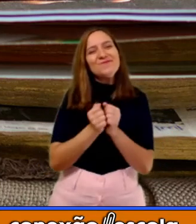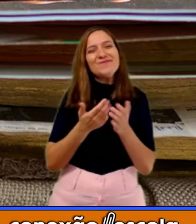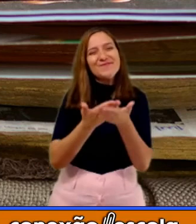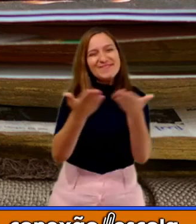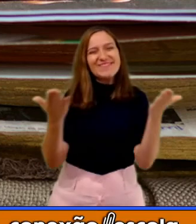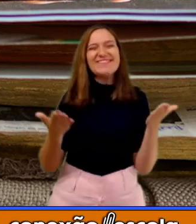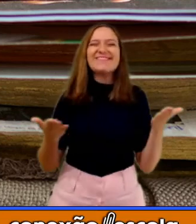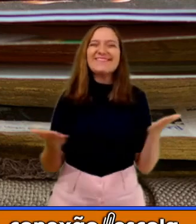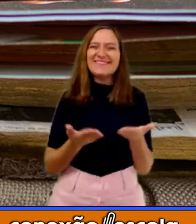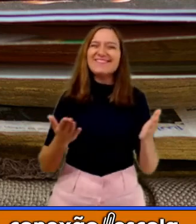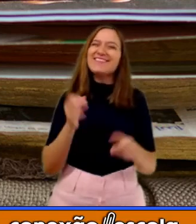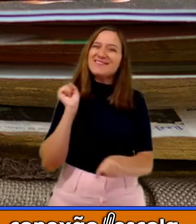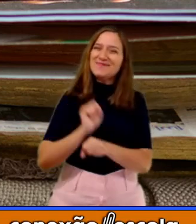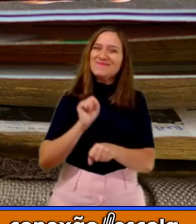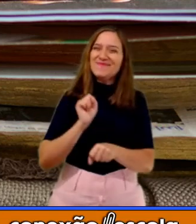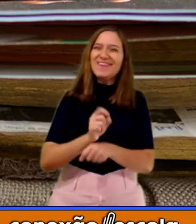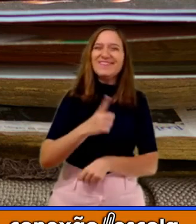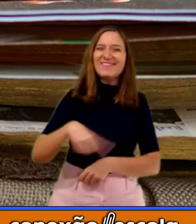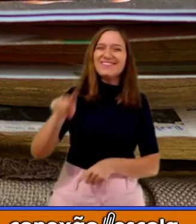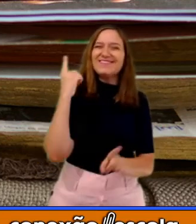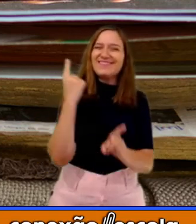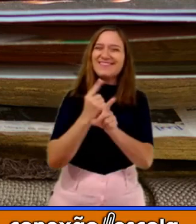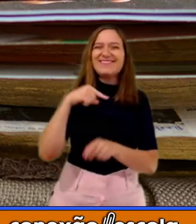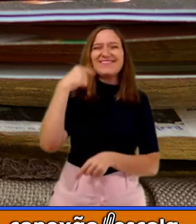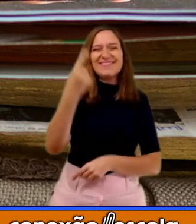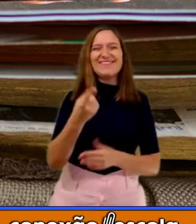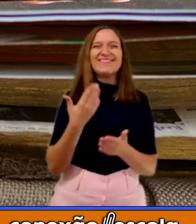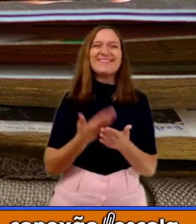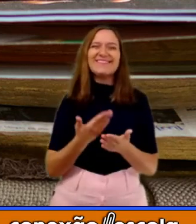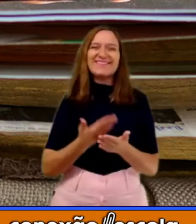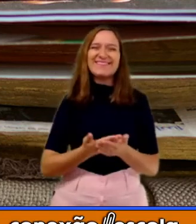vocês hoje. Aguardo vocês na próxima aula.